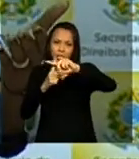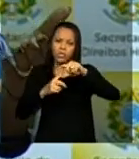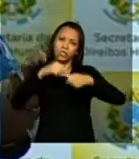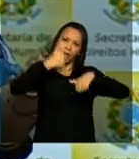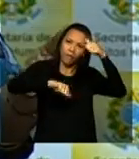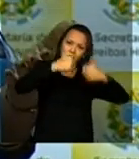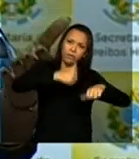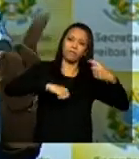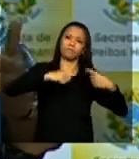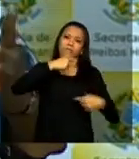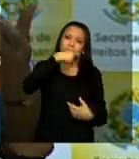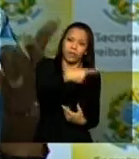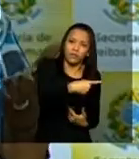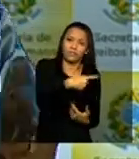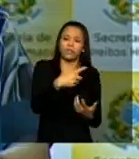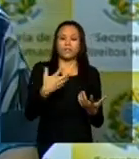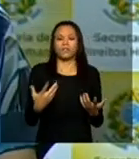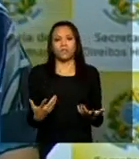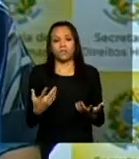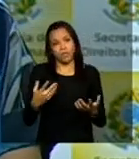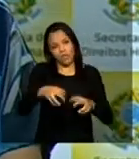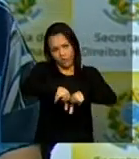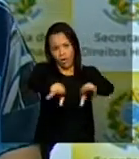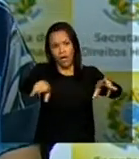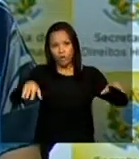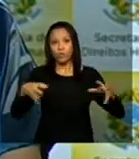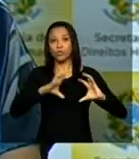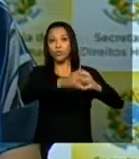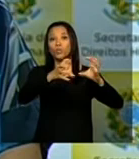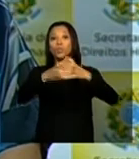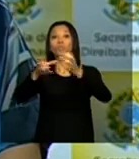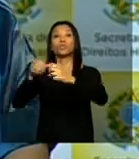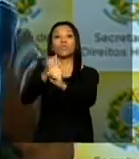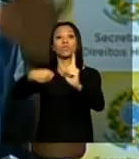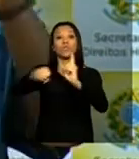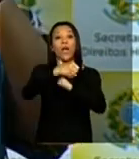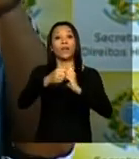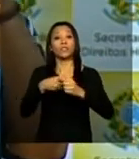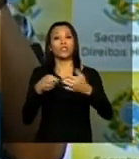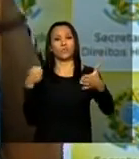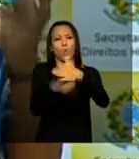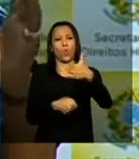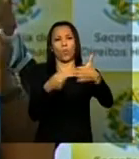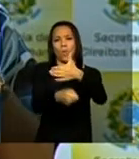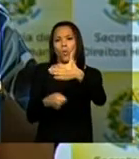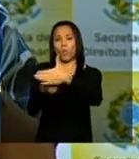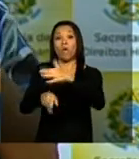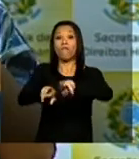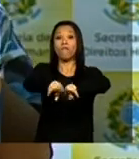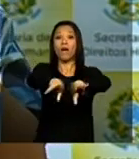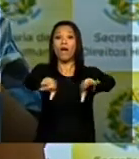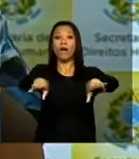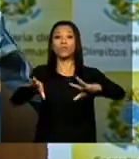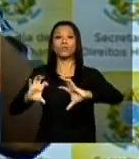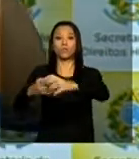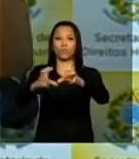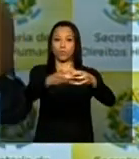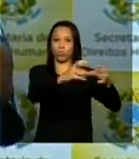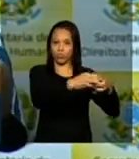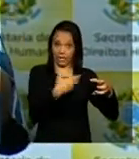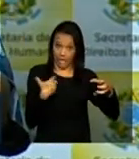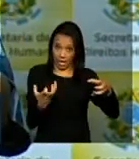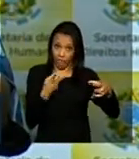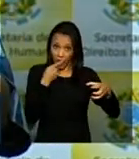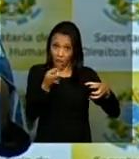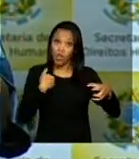outros movimentos sociais de resistência todos os grupos querendo dizer nós